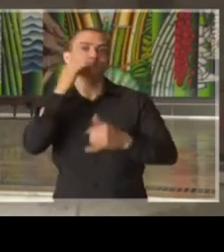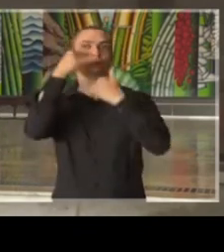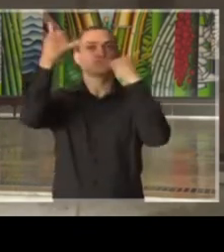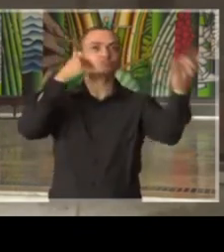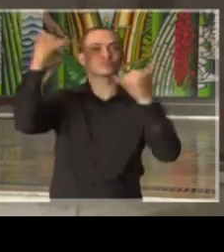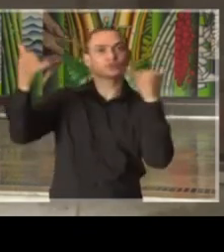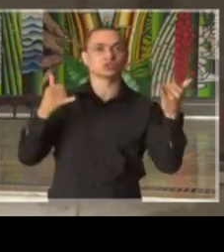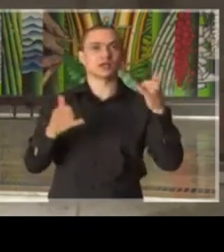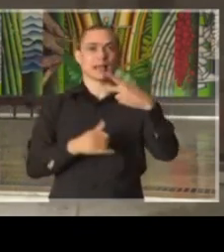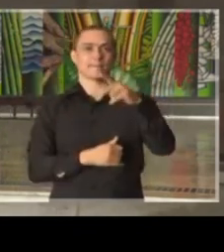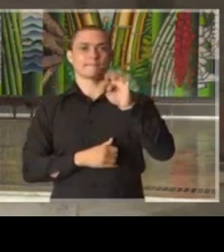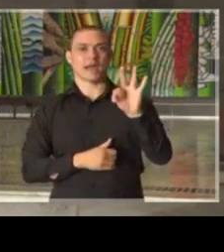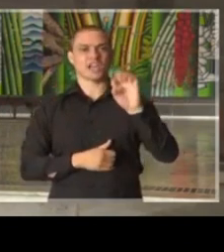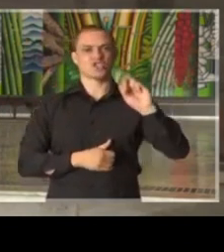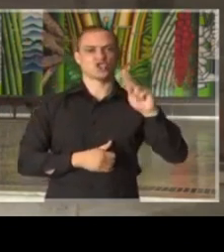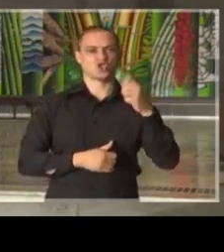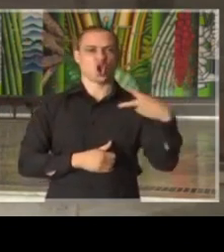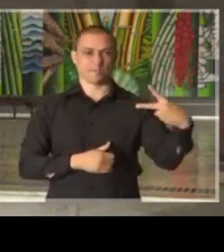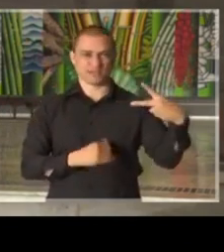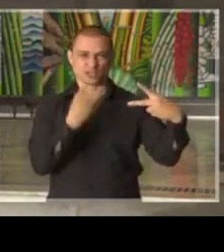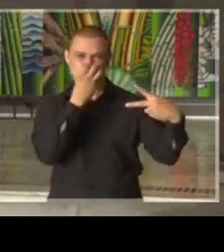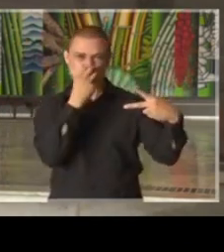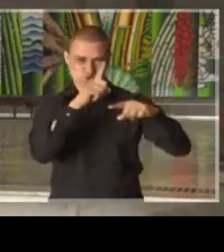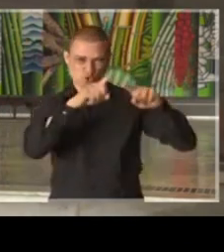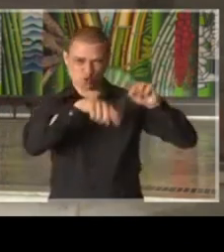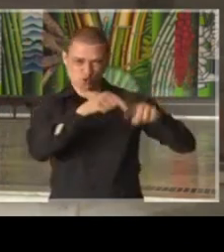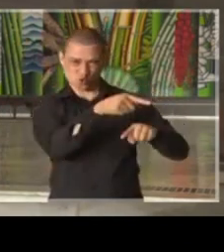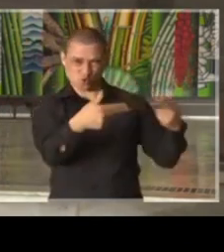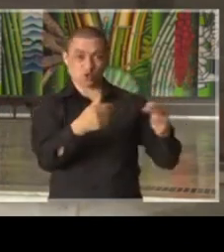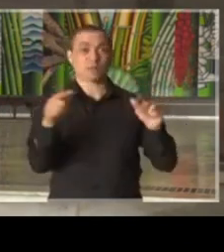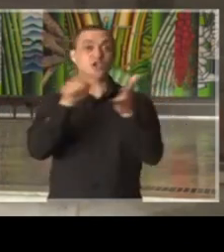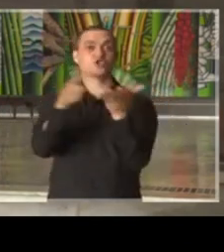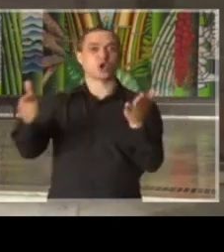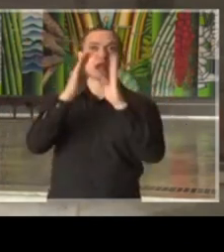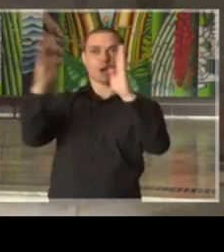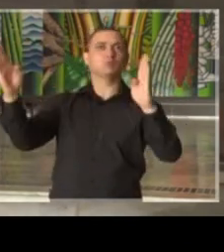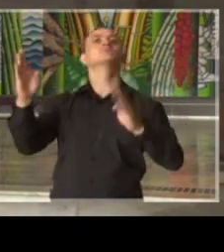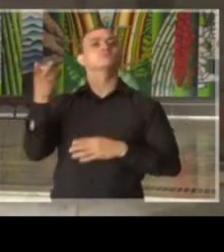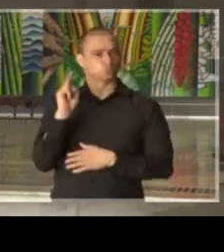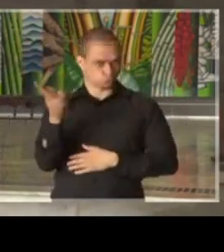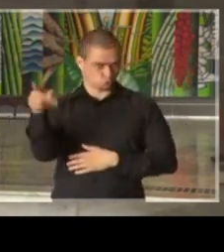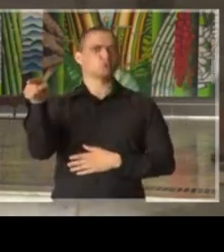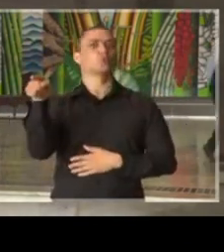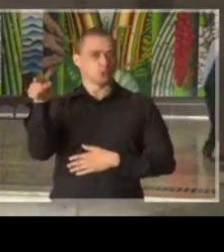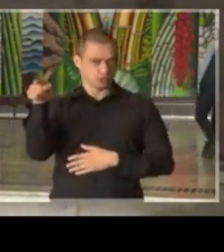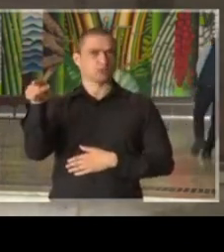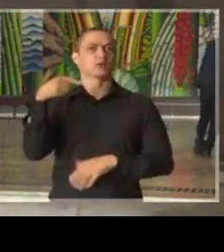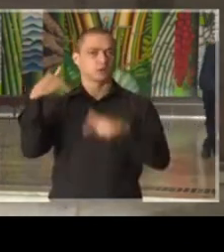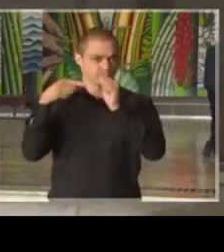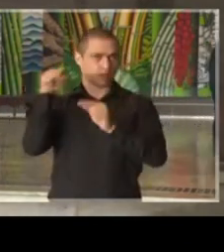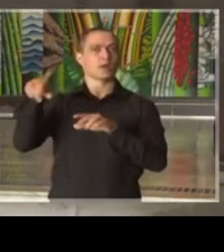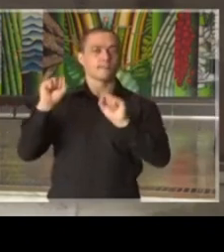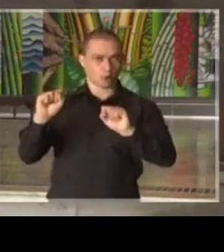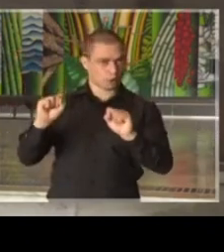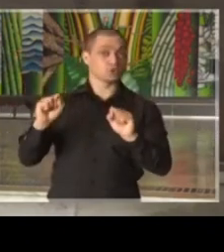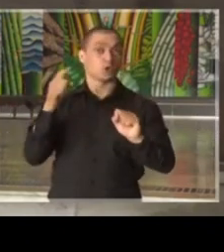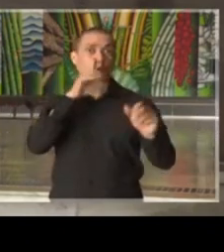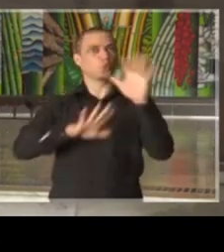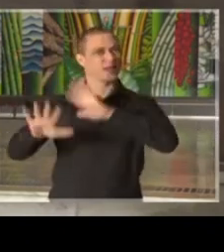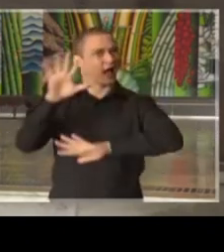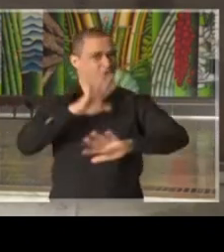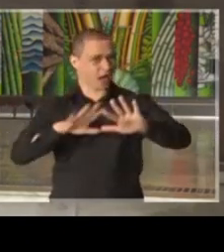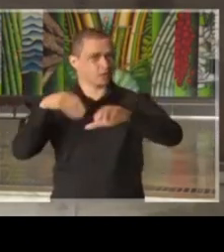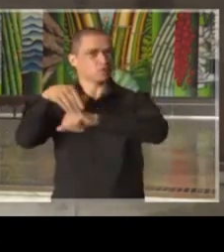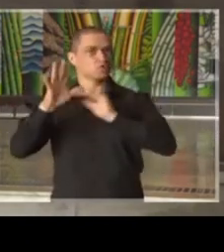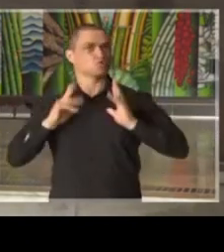lojas de pet shop e bancas de jornais continuam funcionando, continuam operando com os resguardos e os